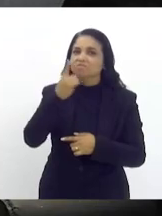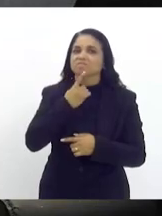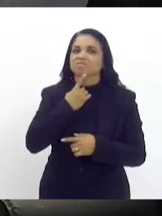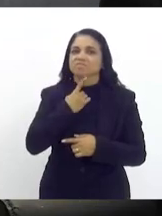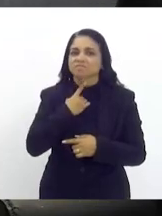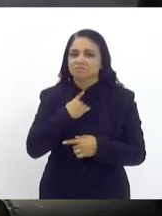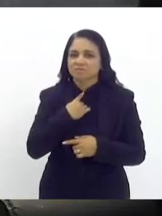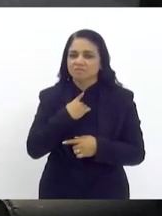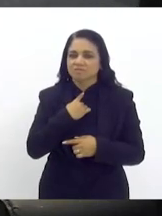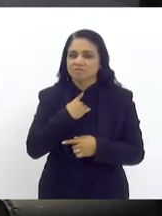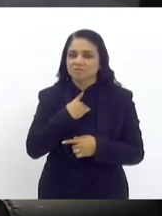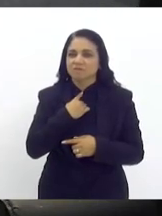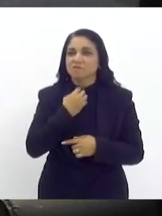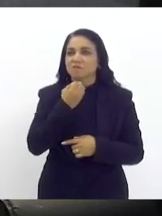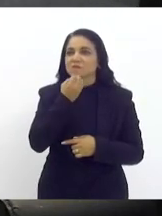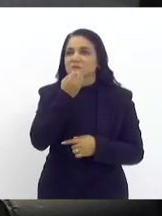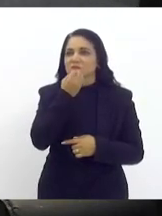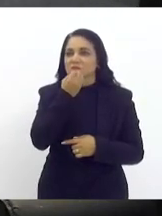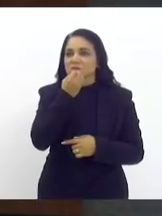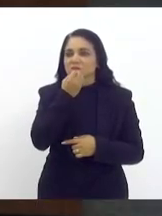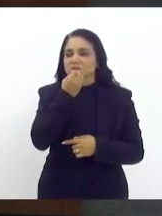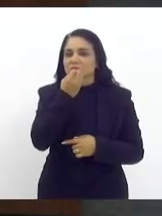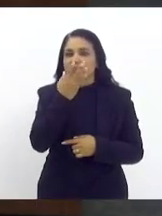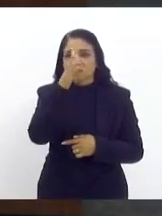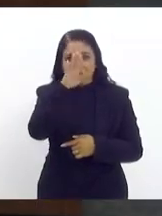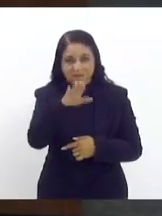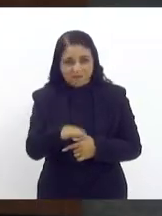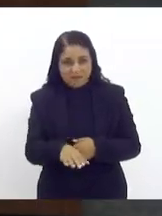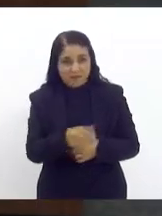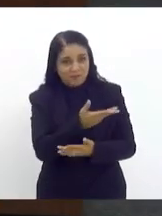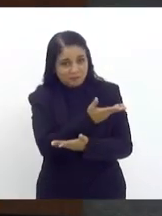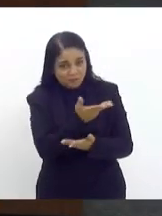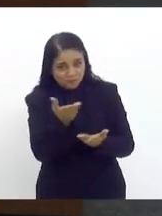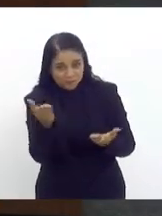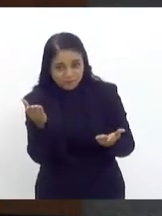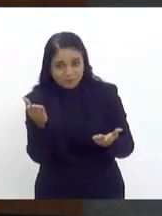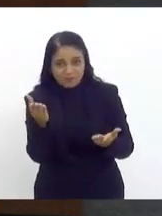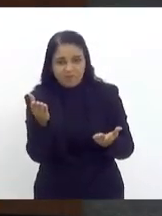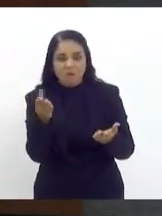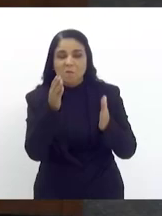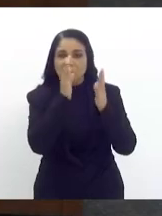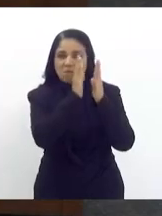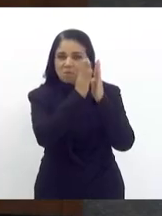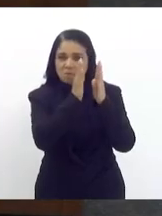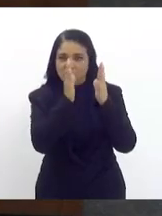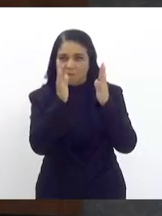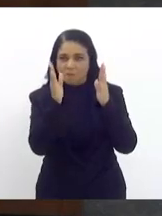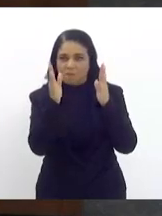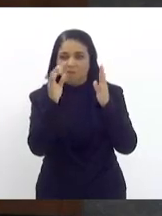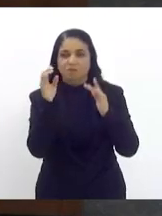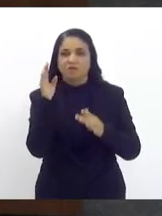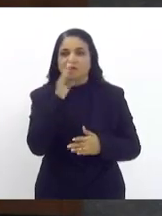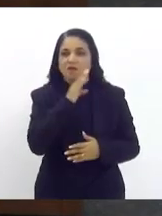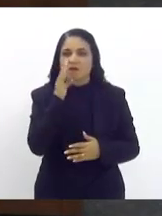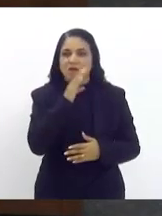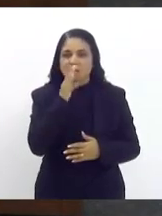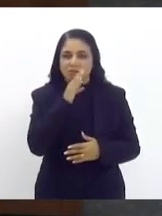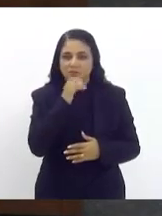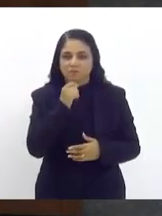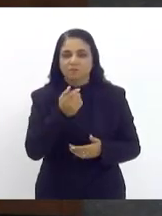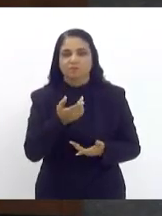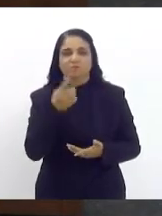Pode falar, deputado. Boa tarde. Boa tarde a todos. Pela ordem. Muito rapidamente, presidente.